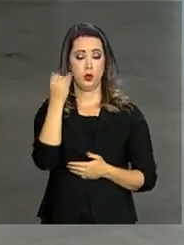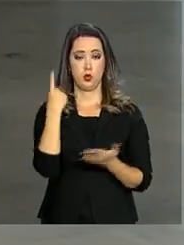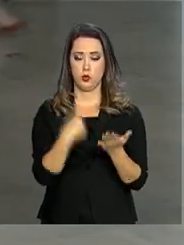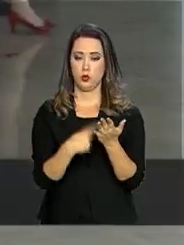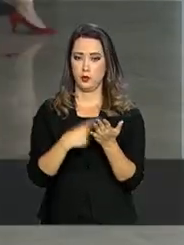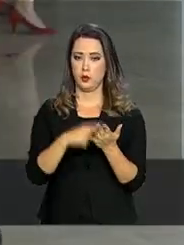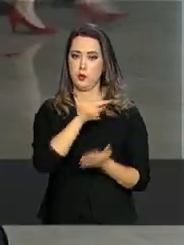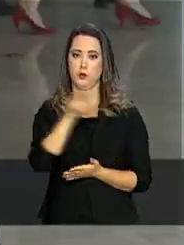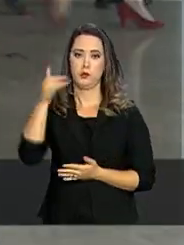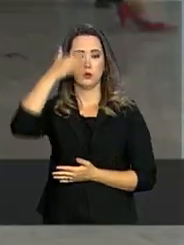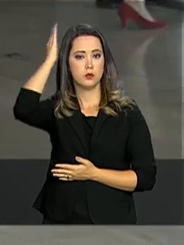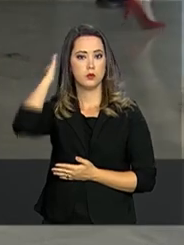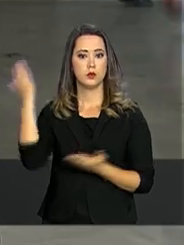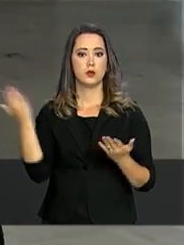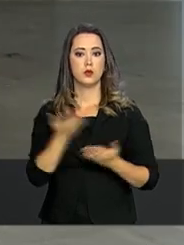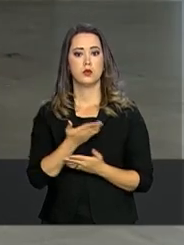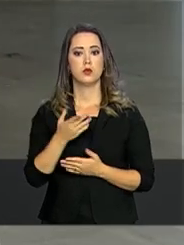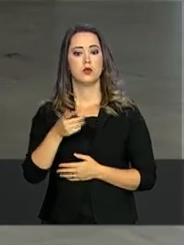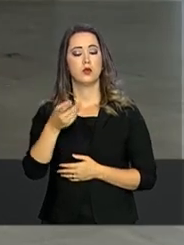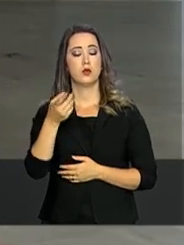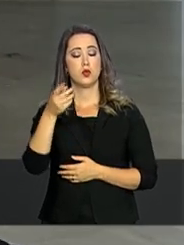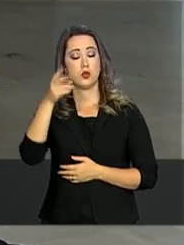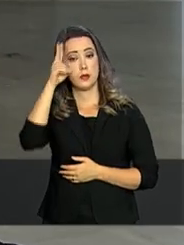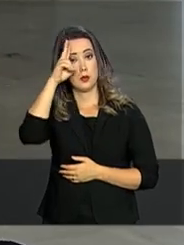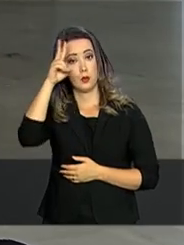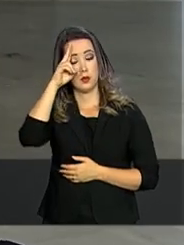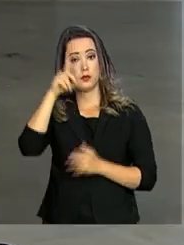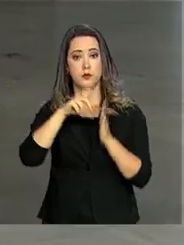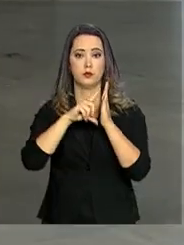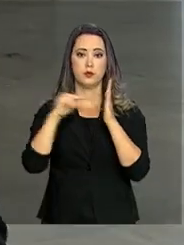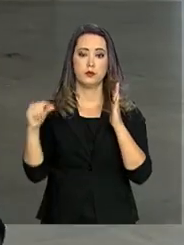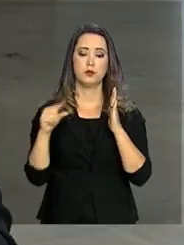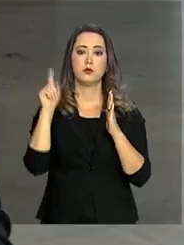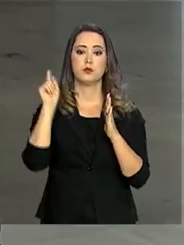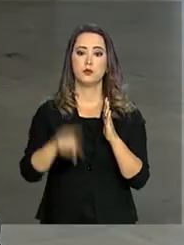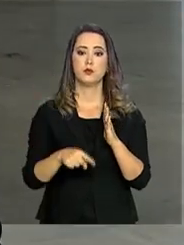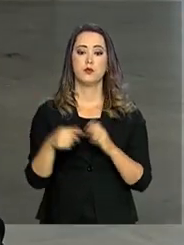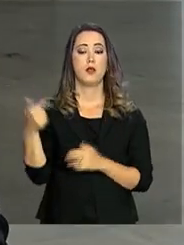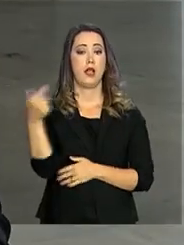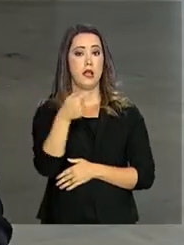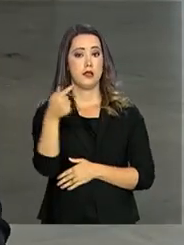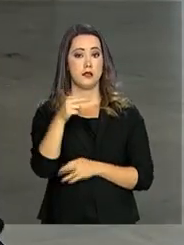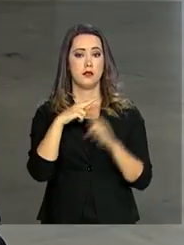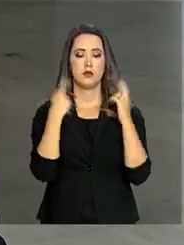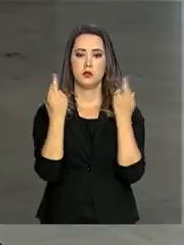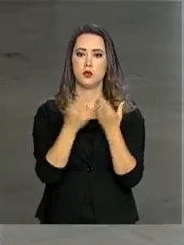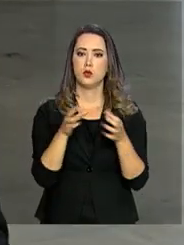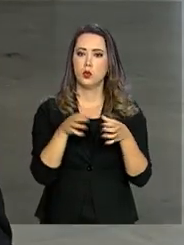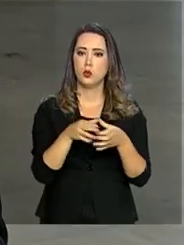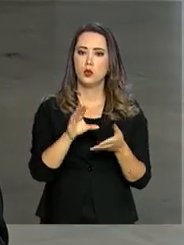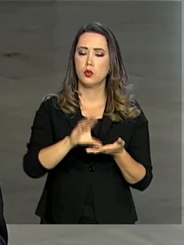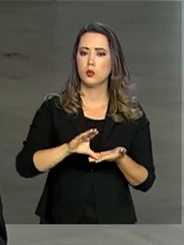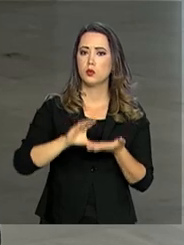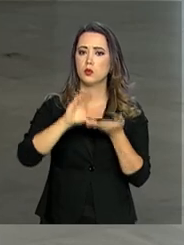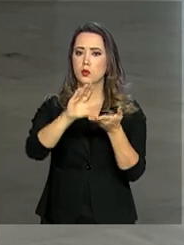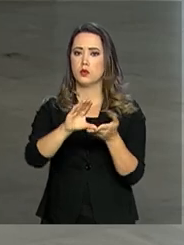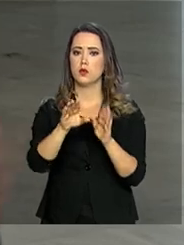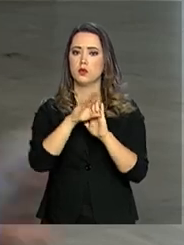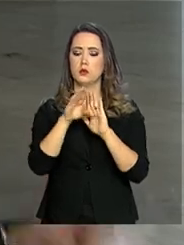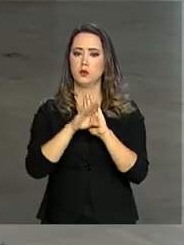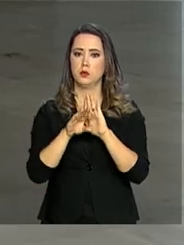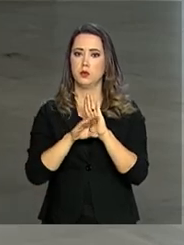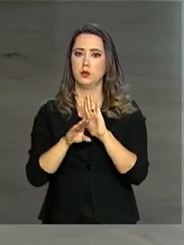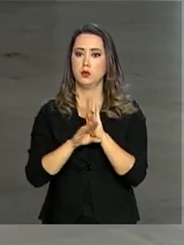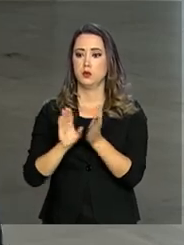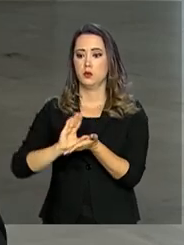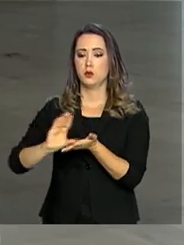do presidente Michel Temer, na tarde desta segunda-feira, aqui no Palácio do Planalto, é a sétima reunião do Conselho do Programa de Parcerias